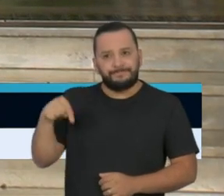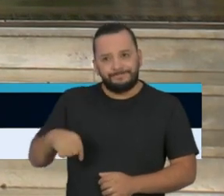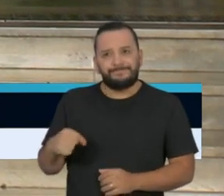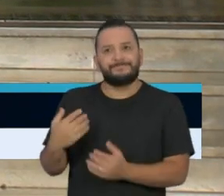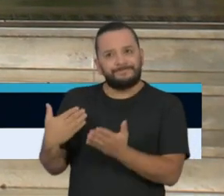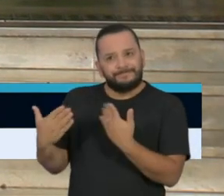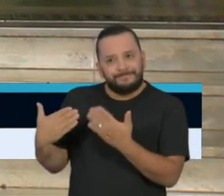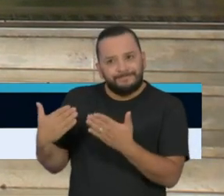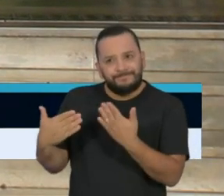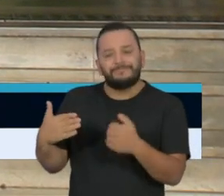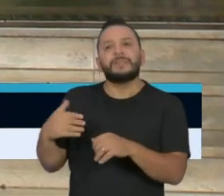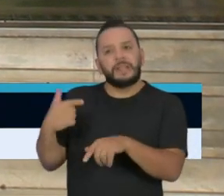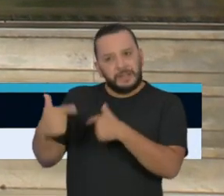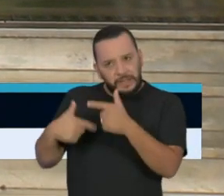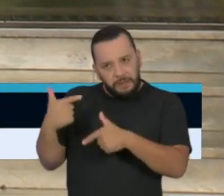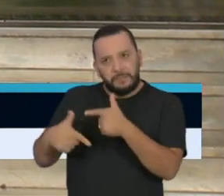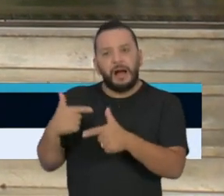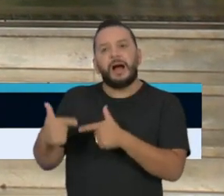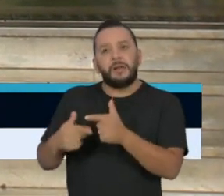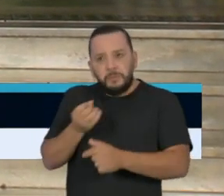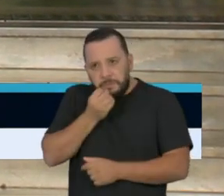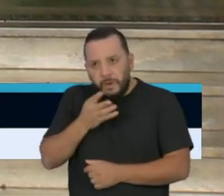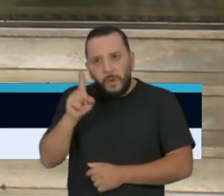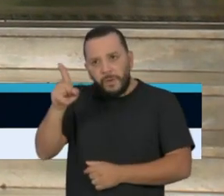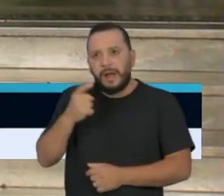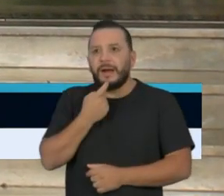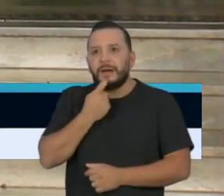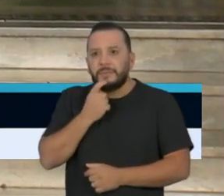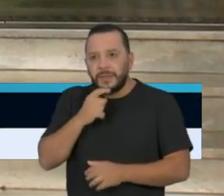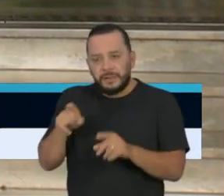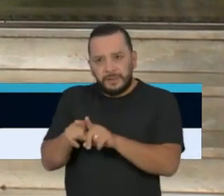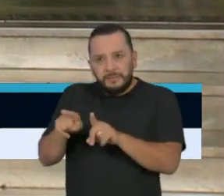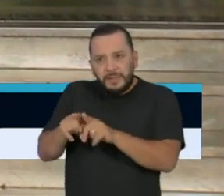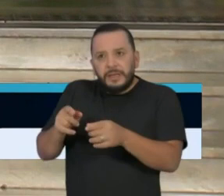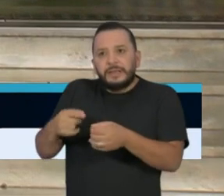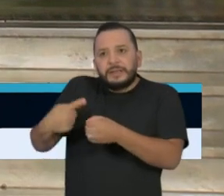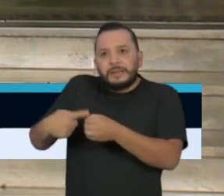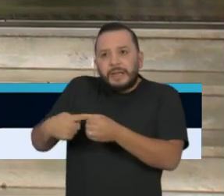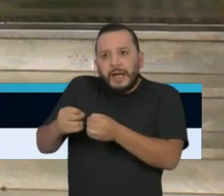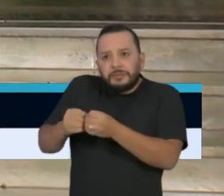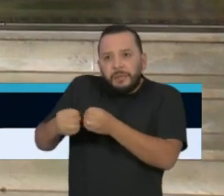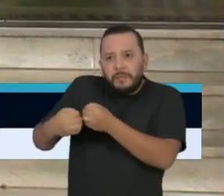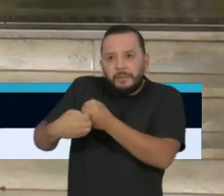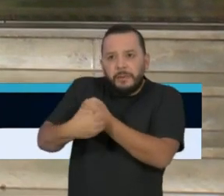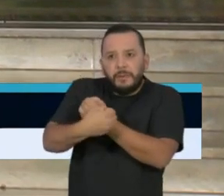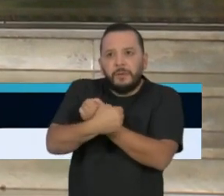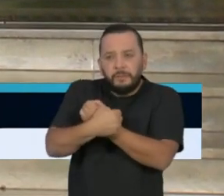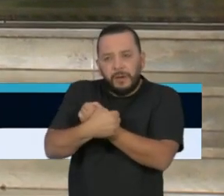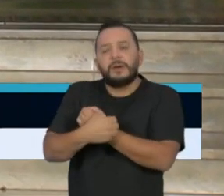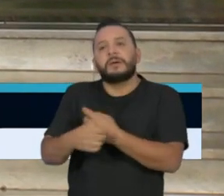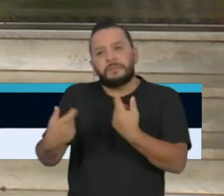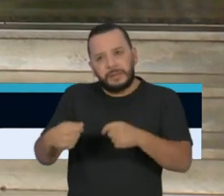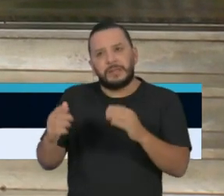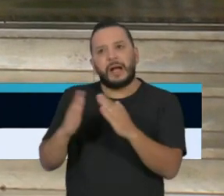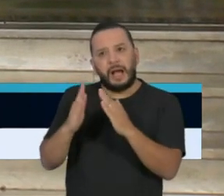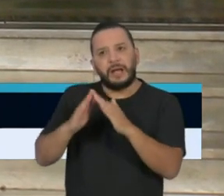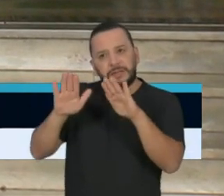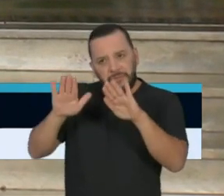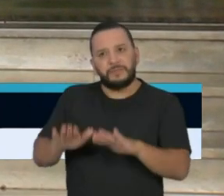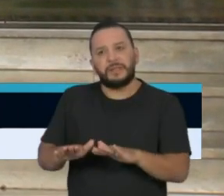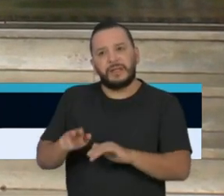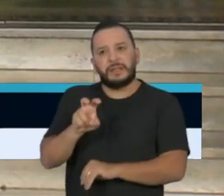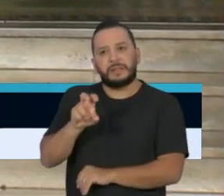orientação no âmbito de Campinas e da região metropolitana de Campinas para subir o índice de 50%.